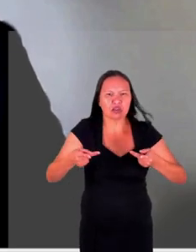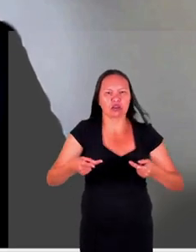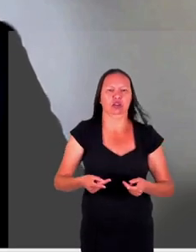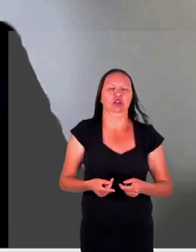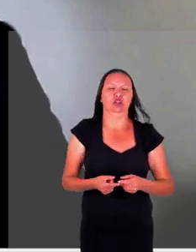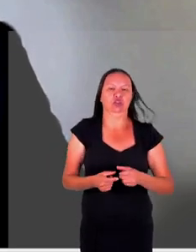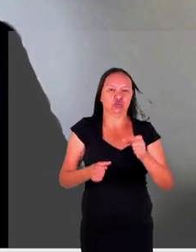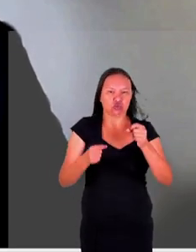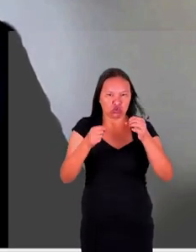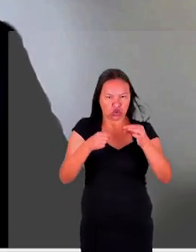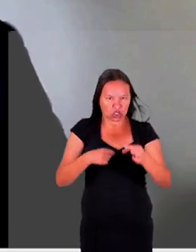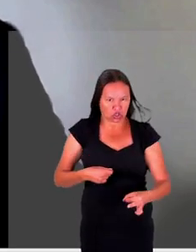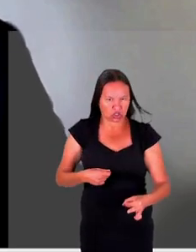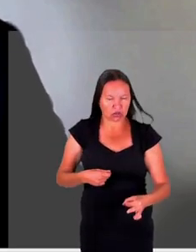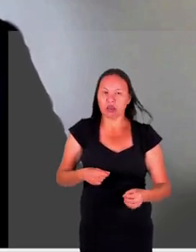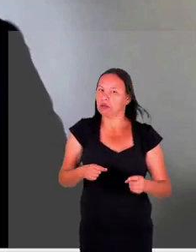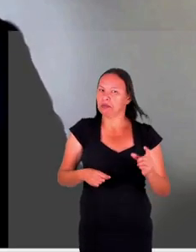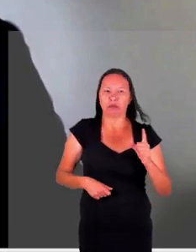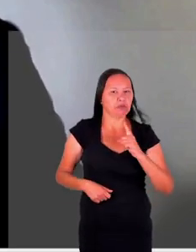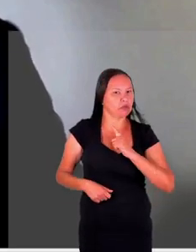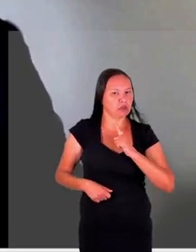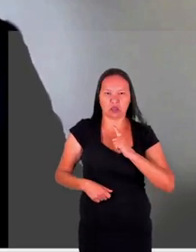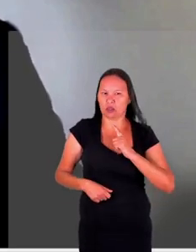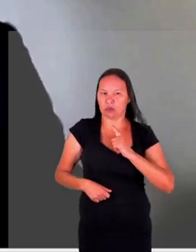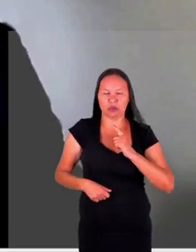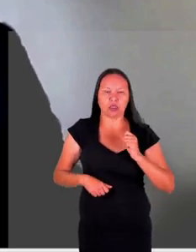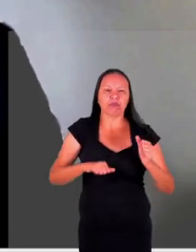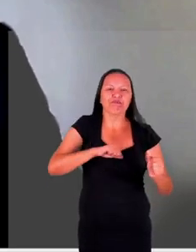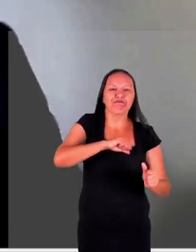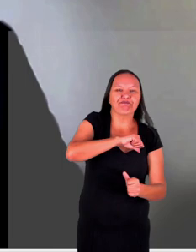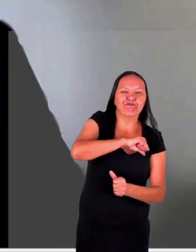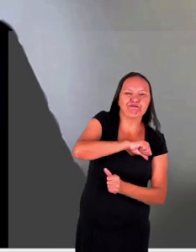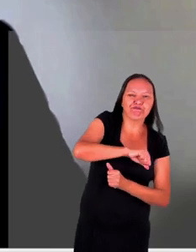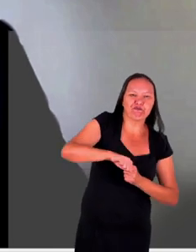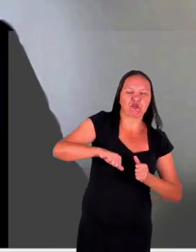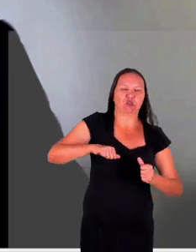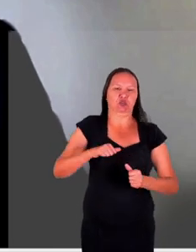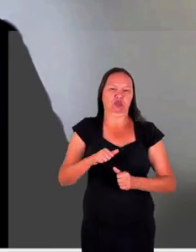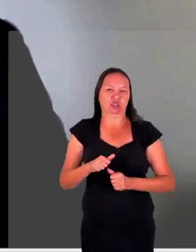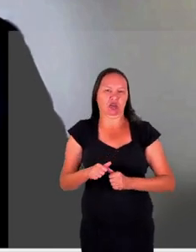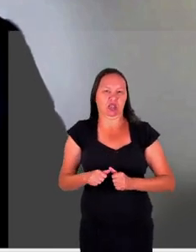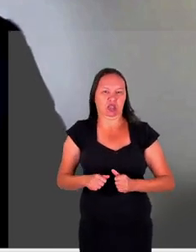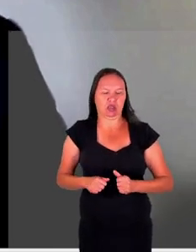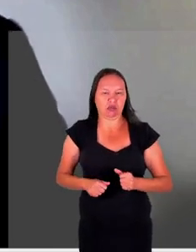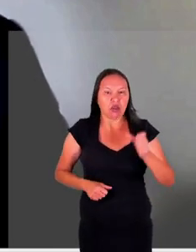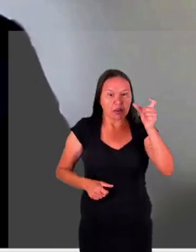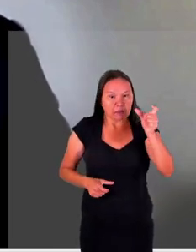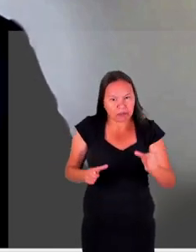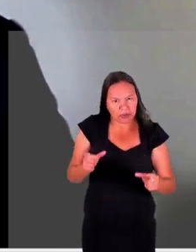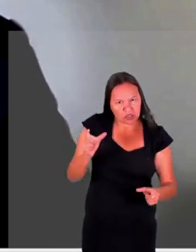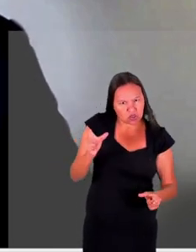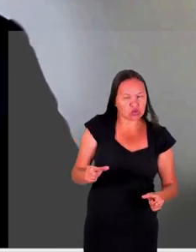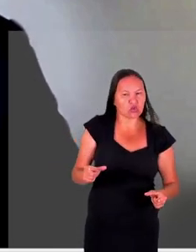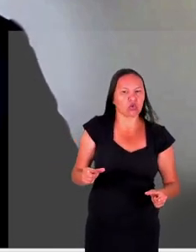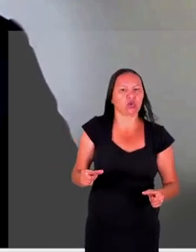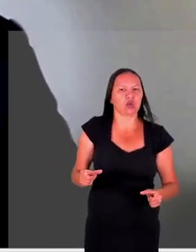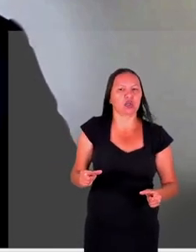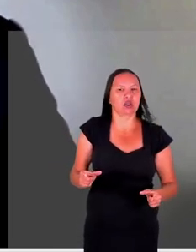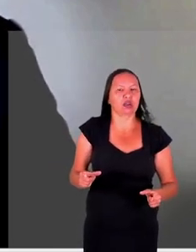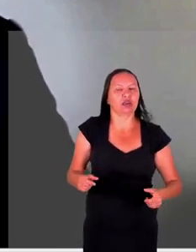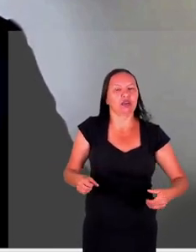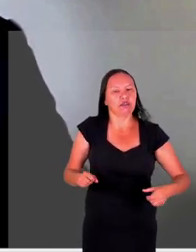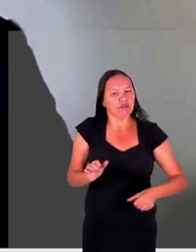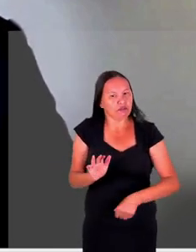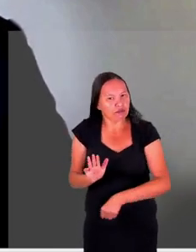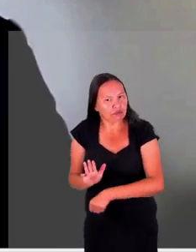quando não é assim que deve funcionar ao contrário a figura da vítima ela é vítima por si só pela sua qualidade pela sua